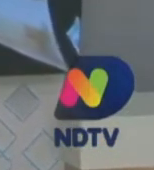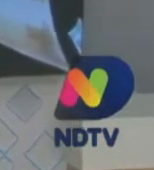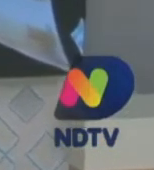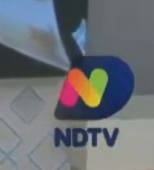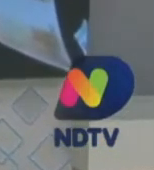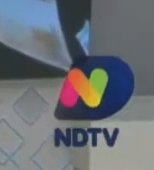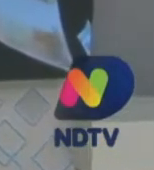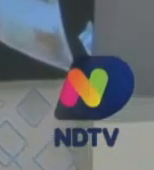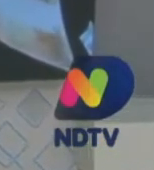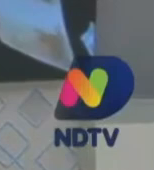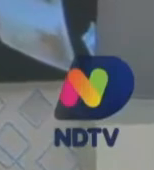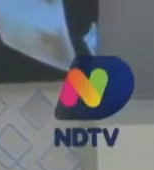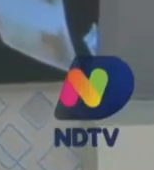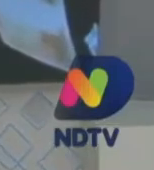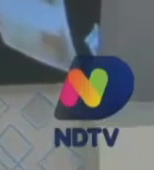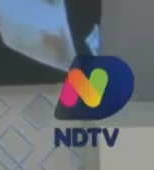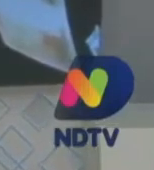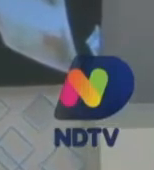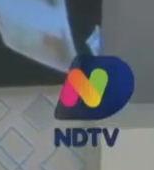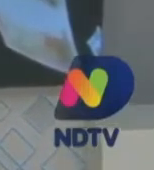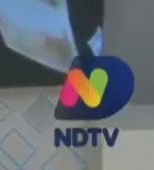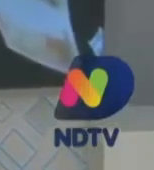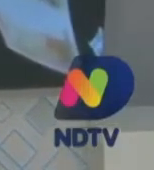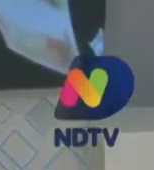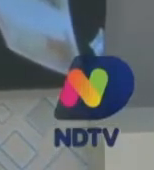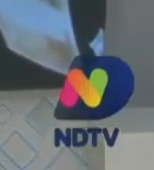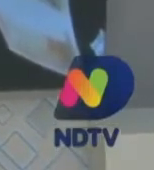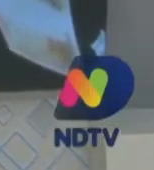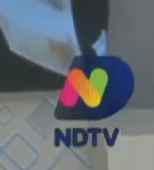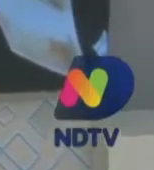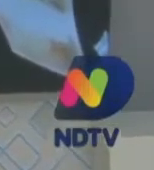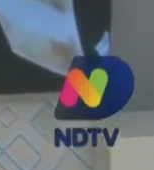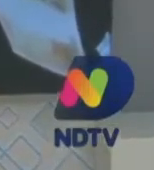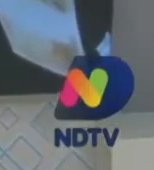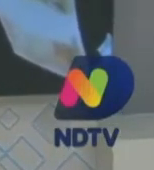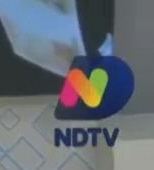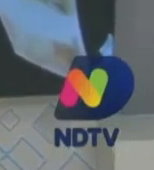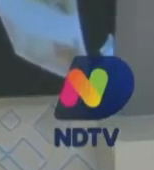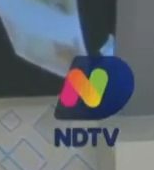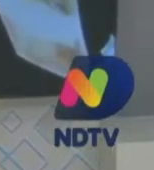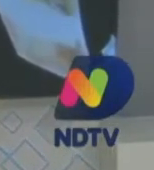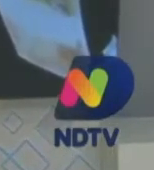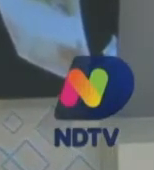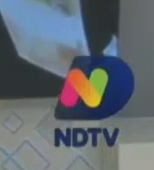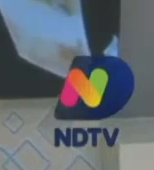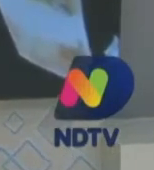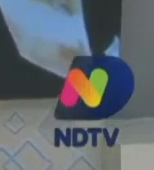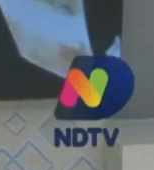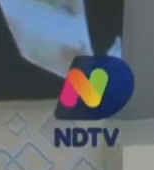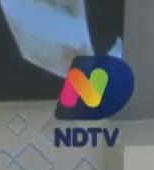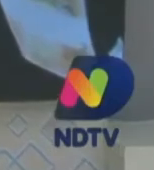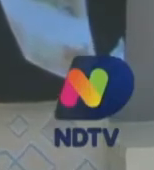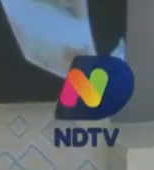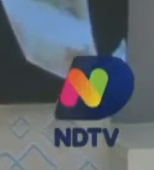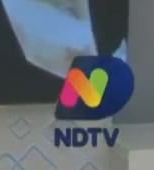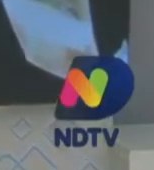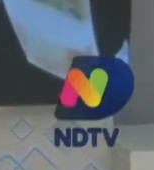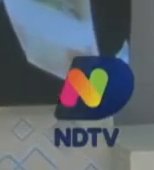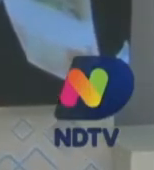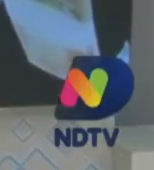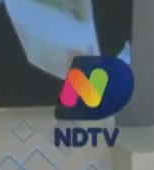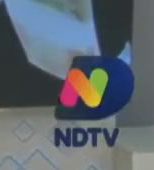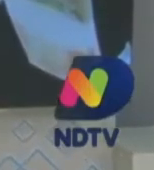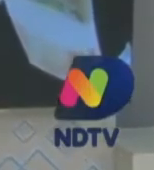muitos perderam emprego outros tiveram salário congelado e em caso de reajuste